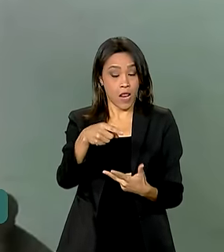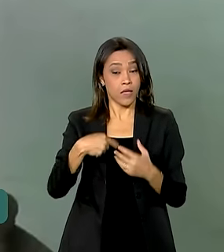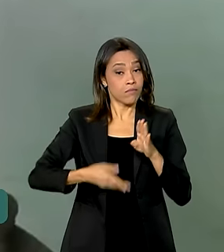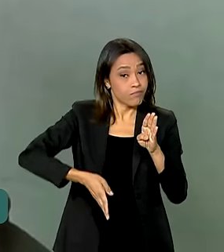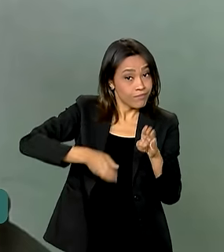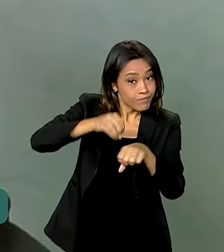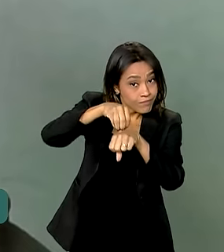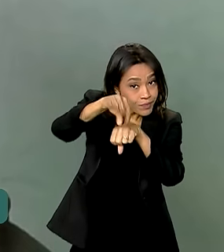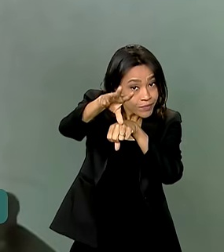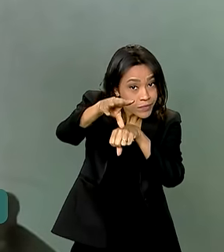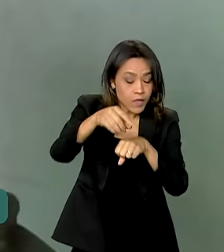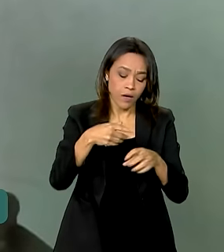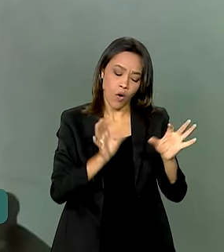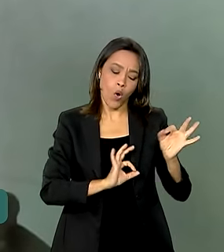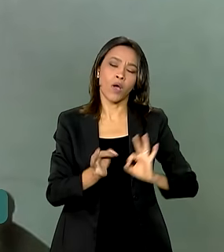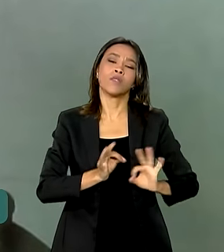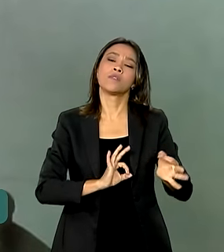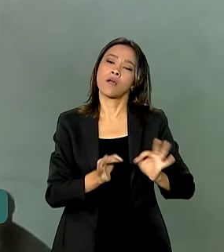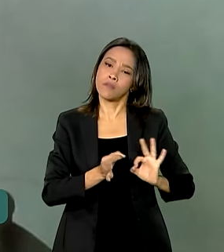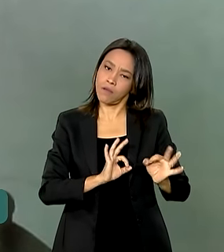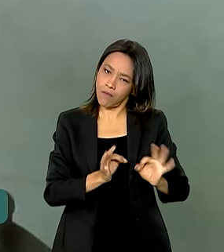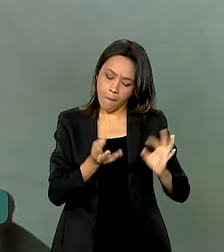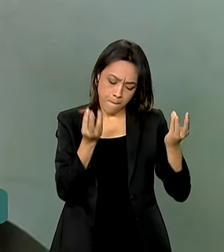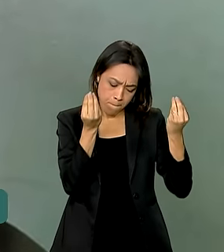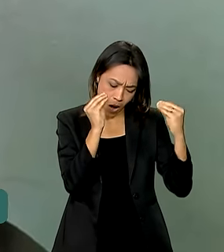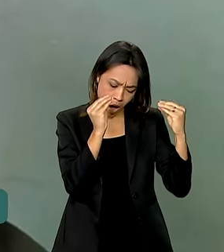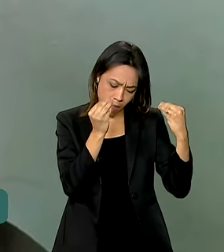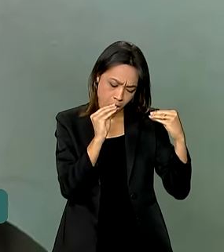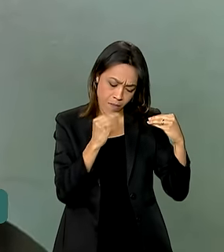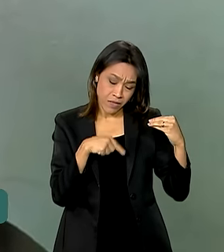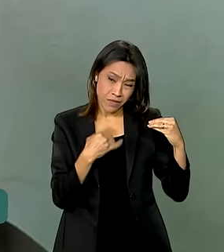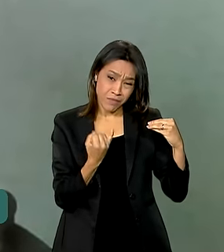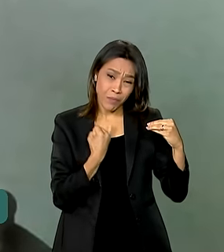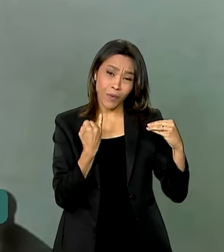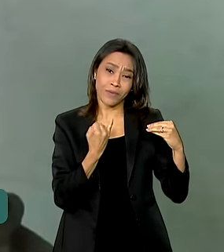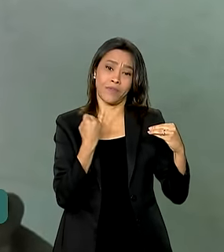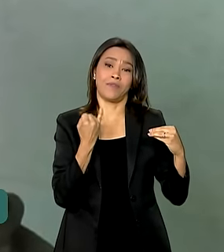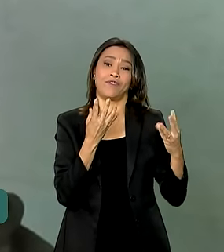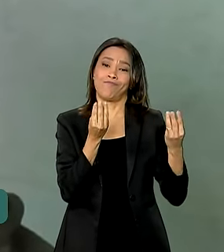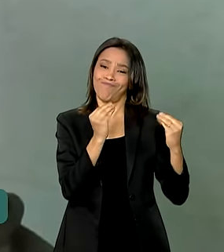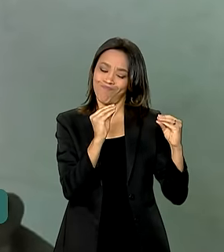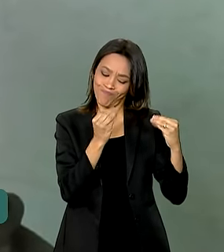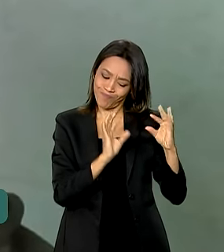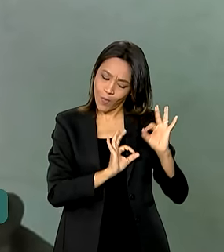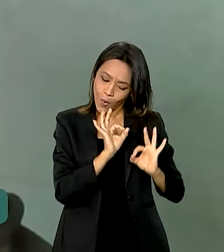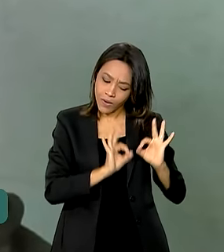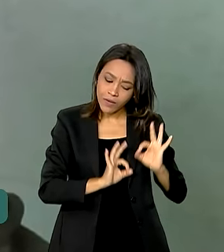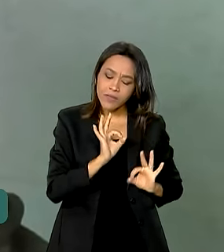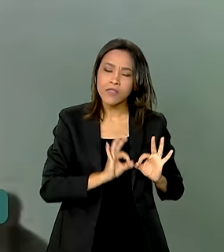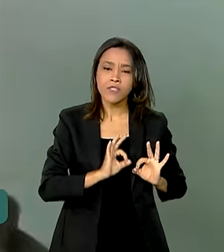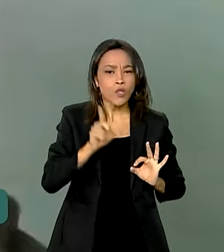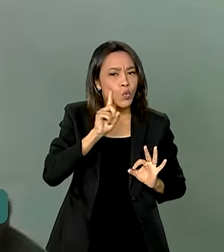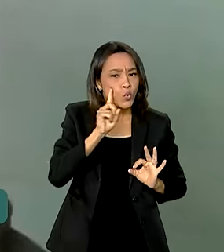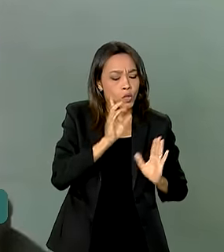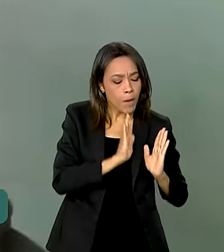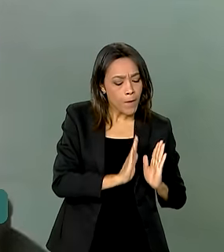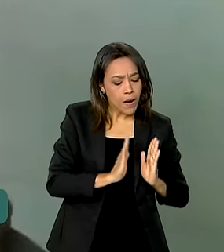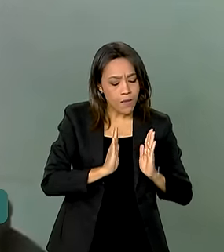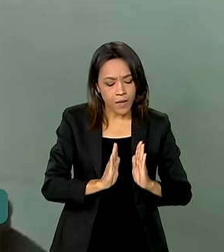porque eu acho que a organização é muito importante. A gente saber organizar a nossa rotina